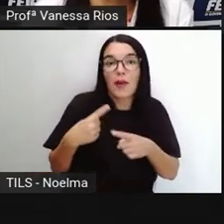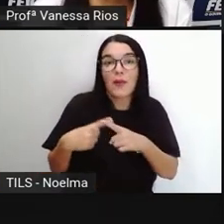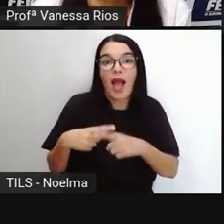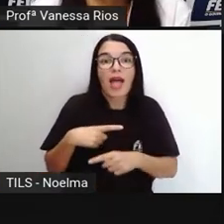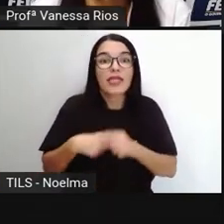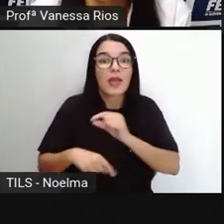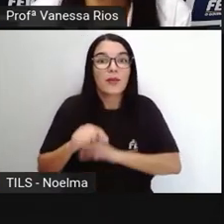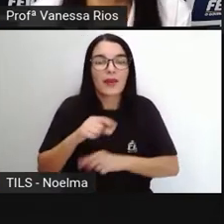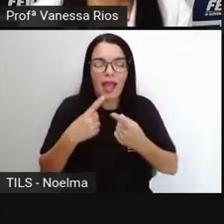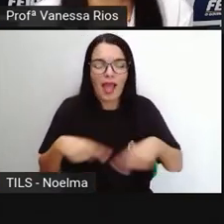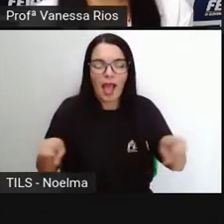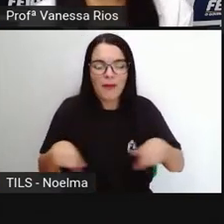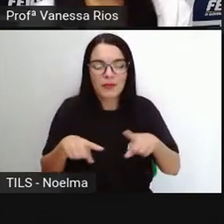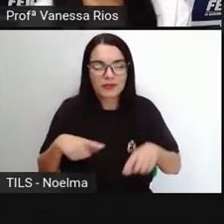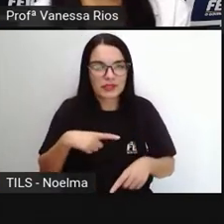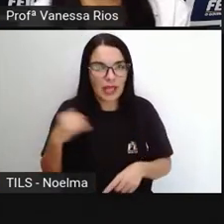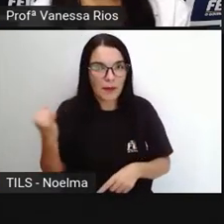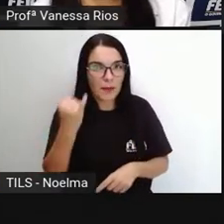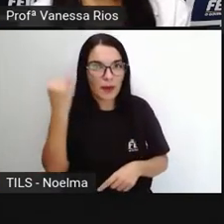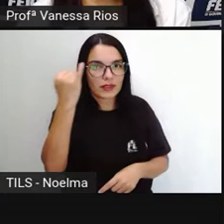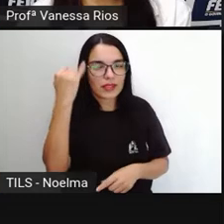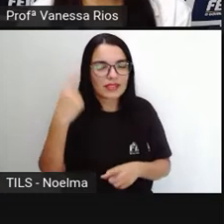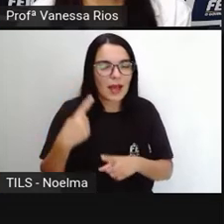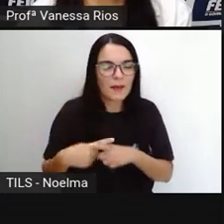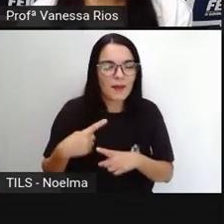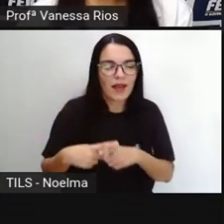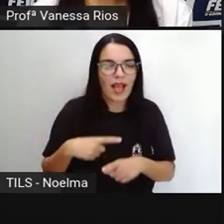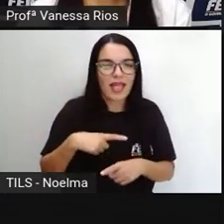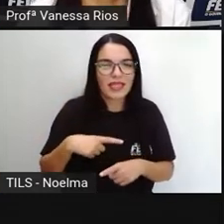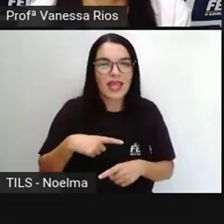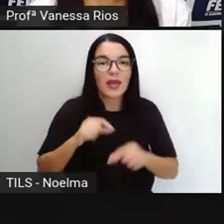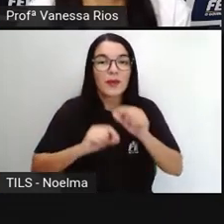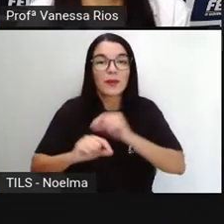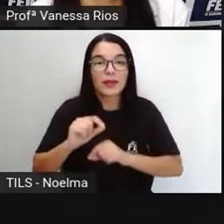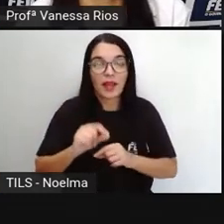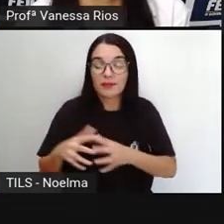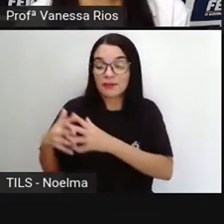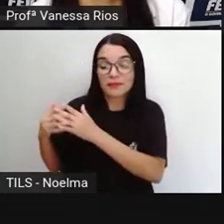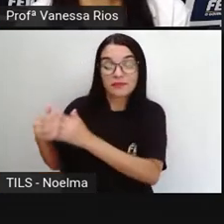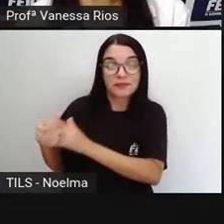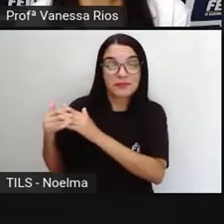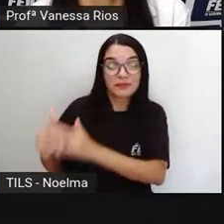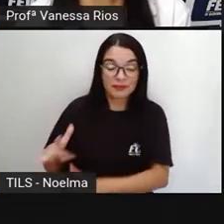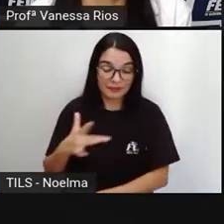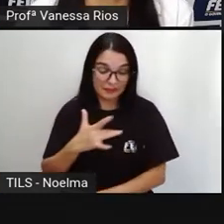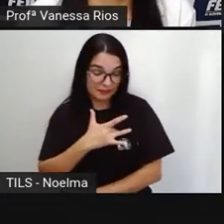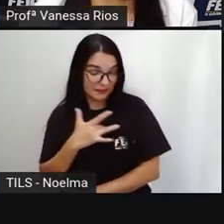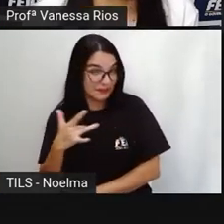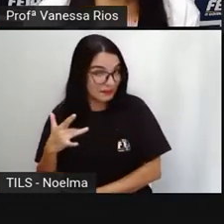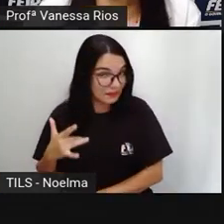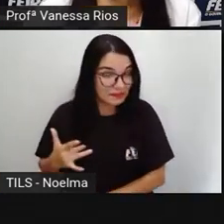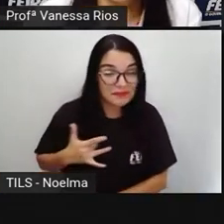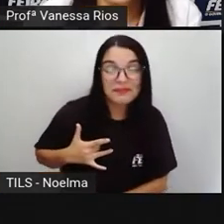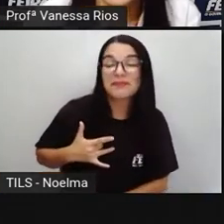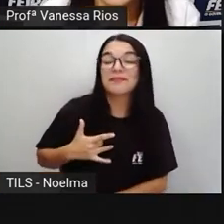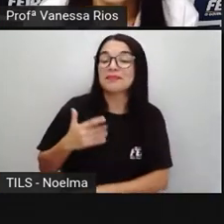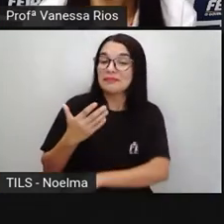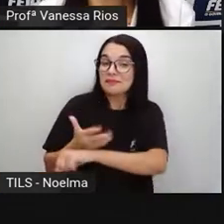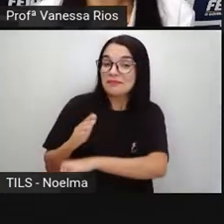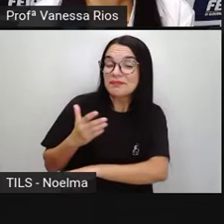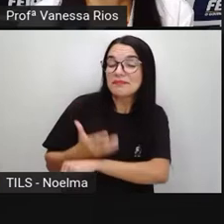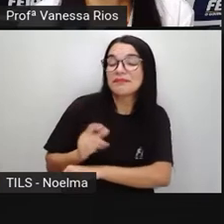tem, inclusive sendo utilizada como instrumento para a produção de saúde, para o tratamento de algumas